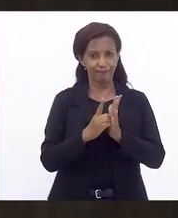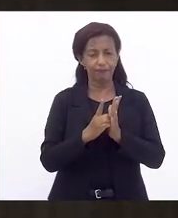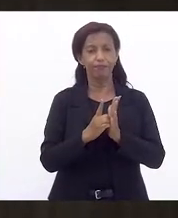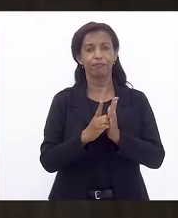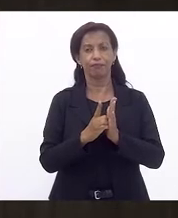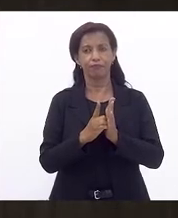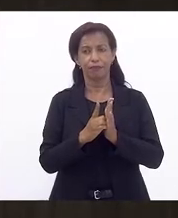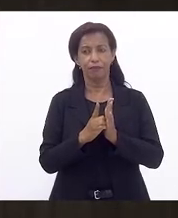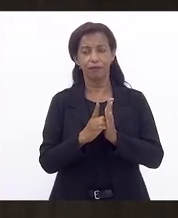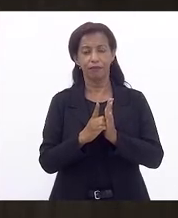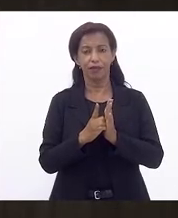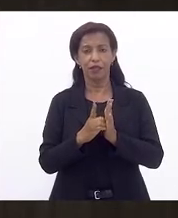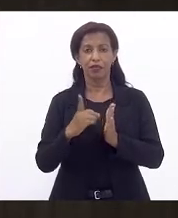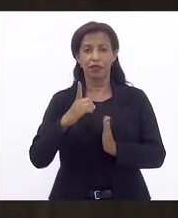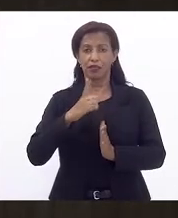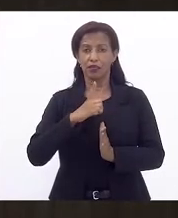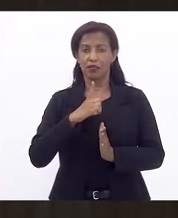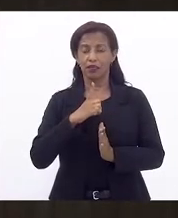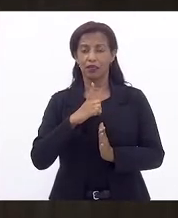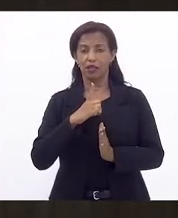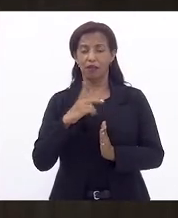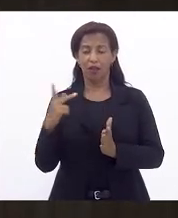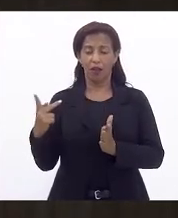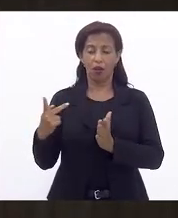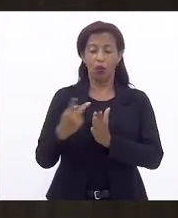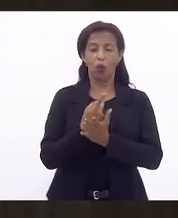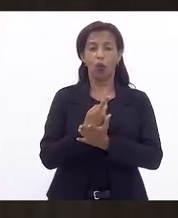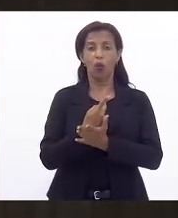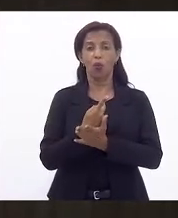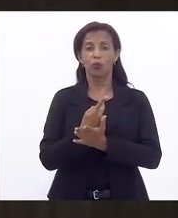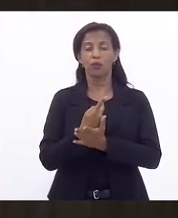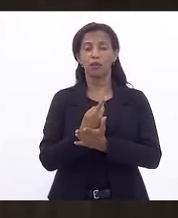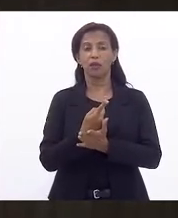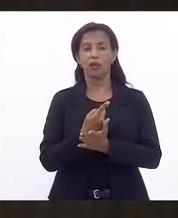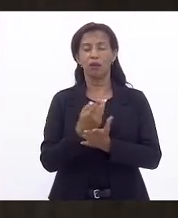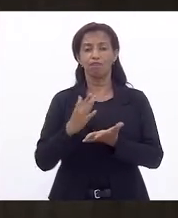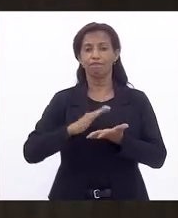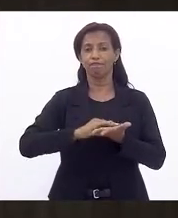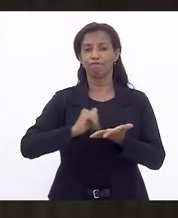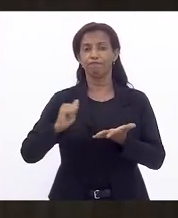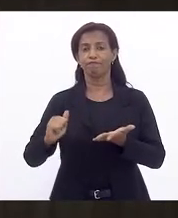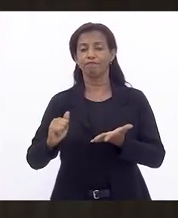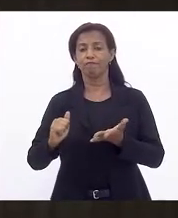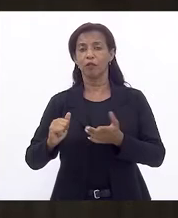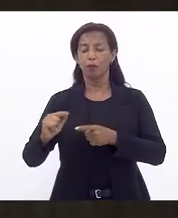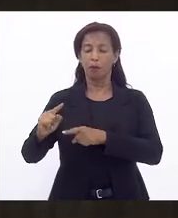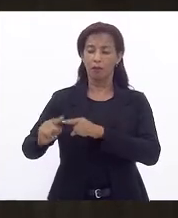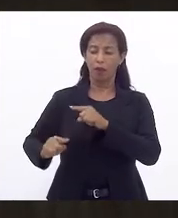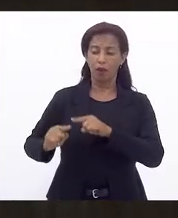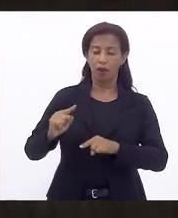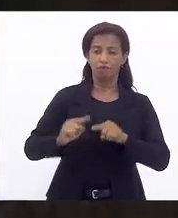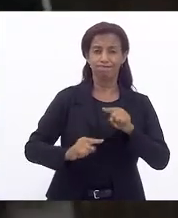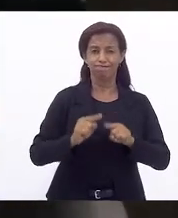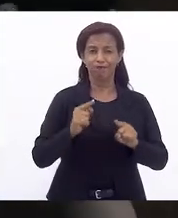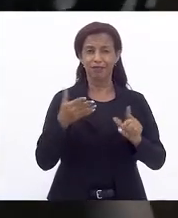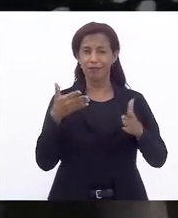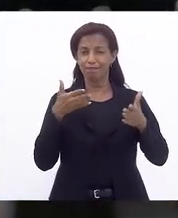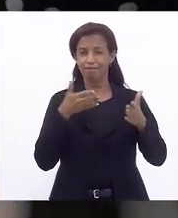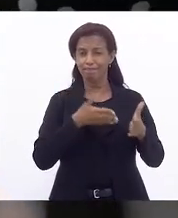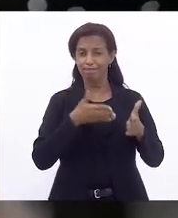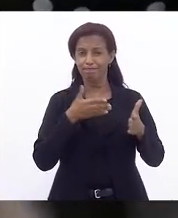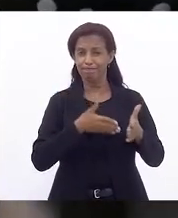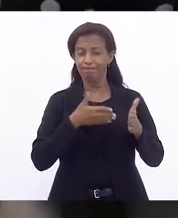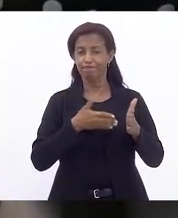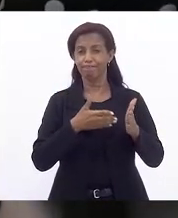estava sendo realizada por decreto a isenção especificamente